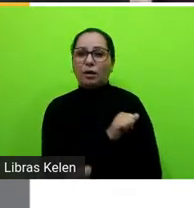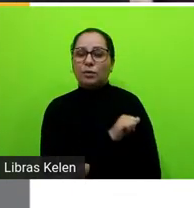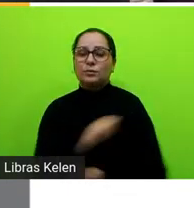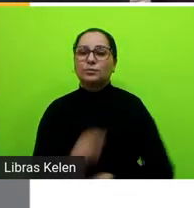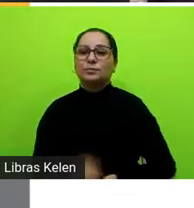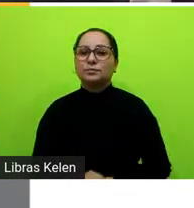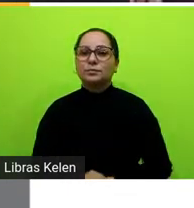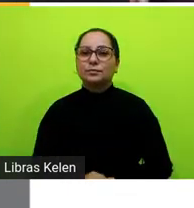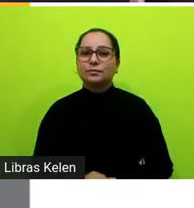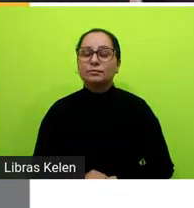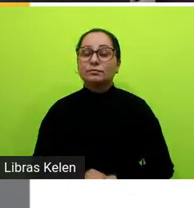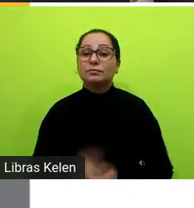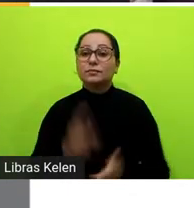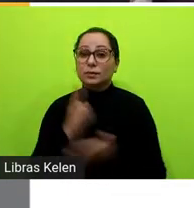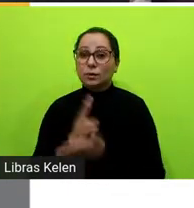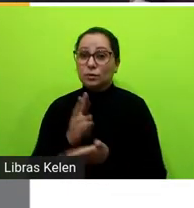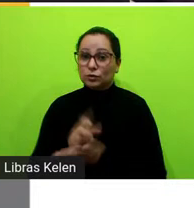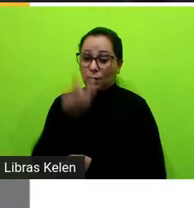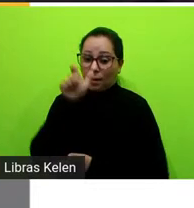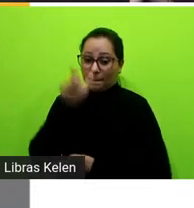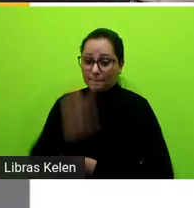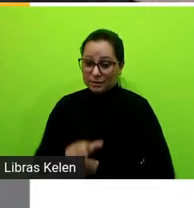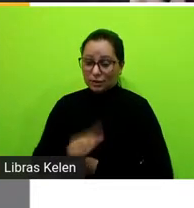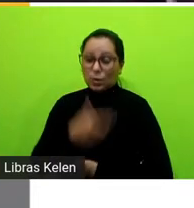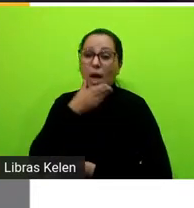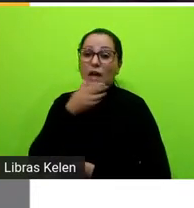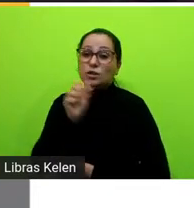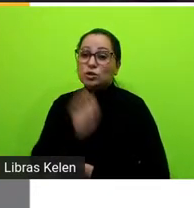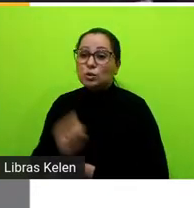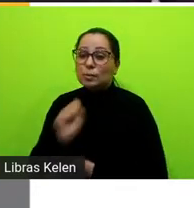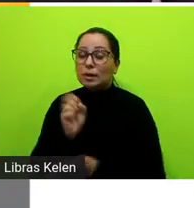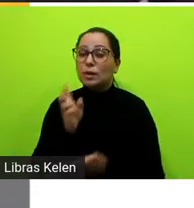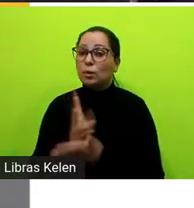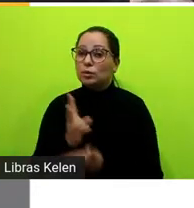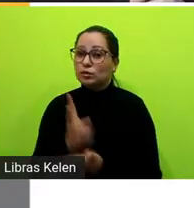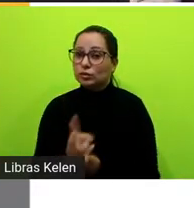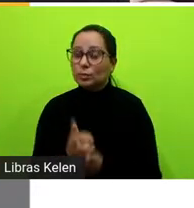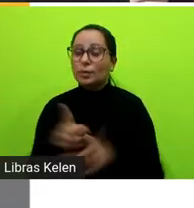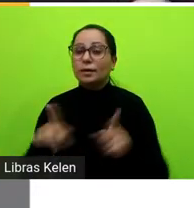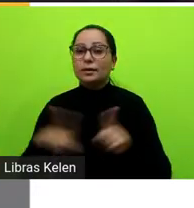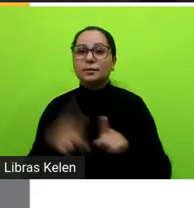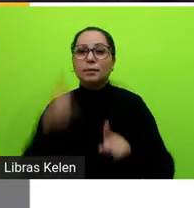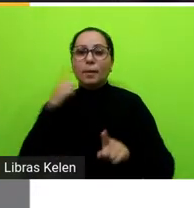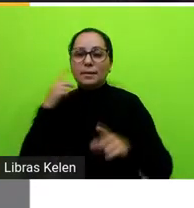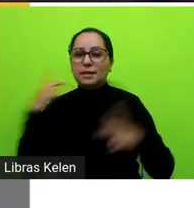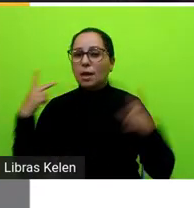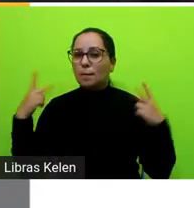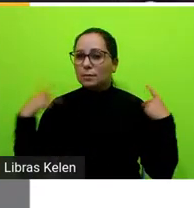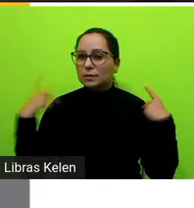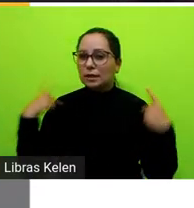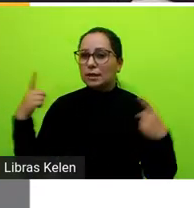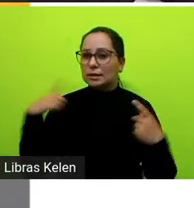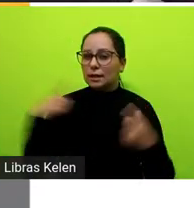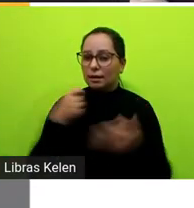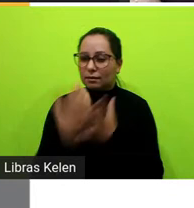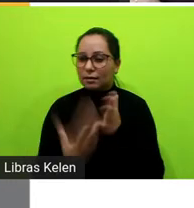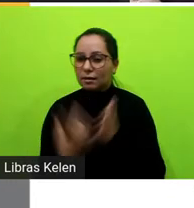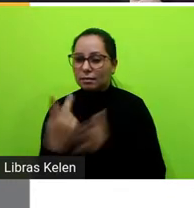manter o narrador o sobrinho de clarimundo levar em consideração as personagens resistentes suas características